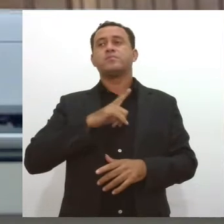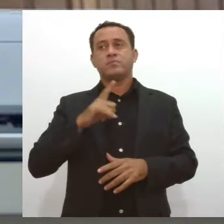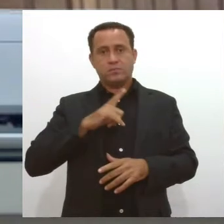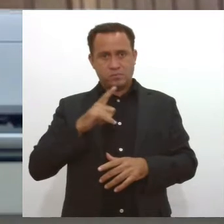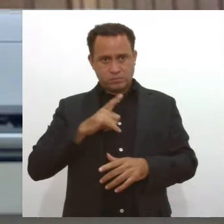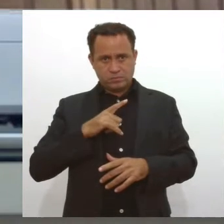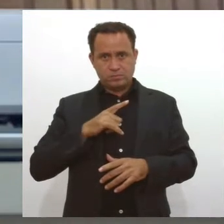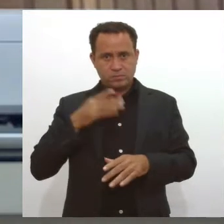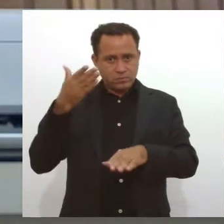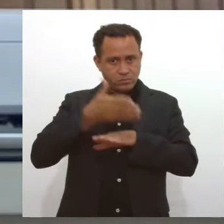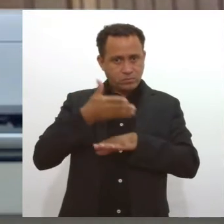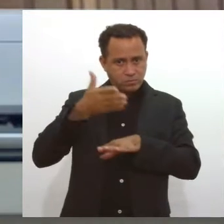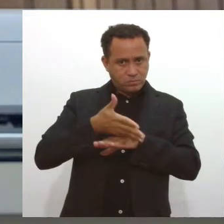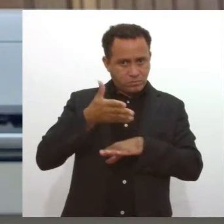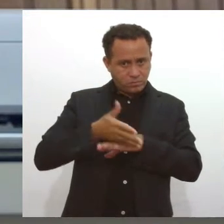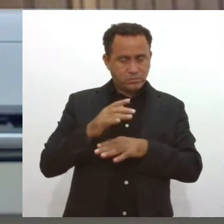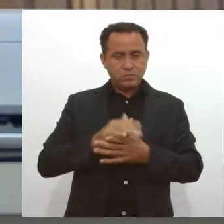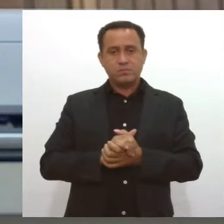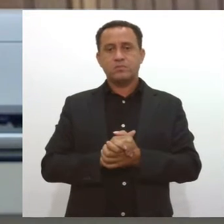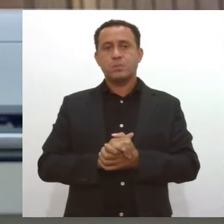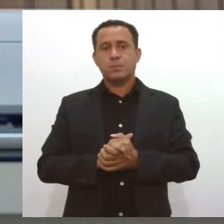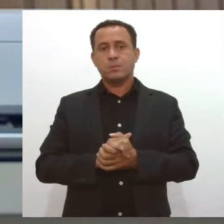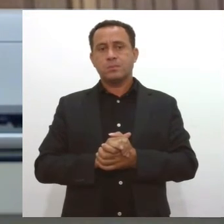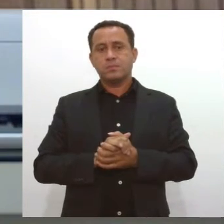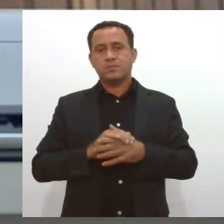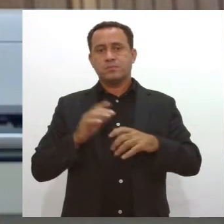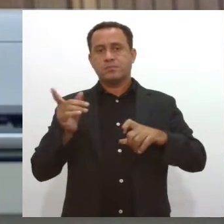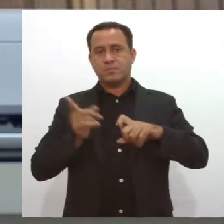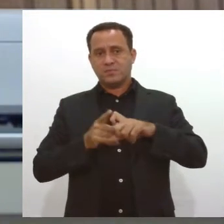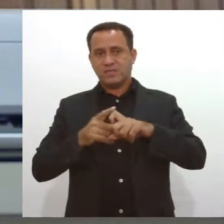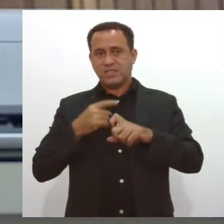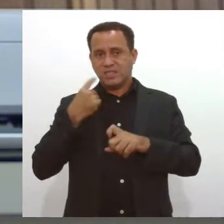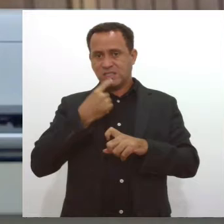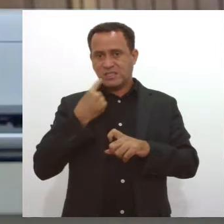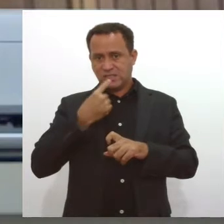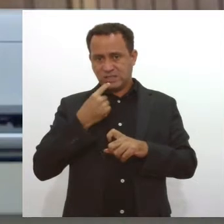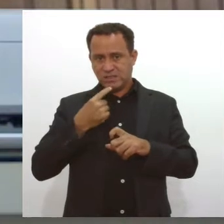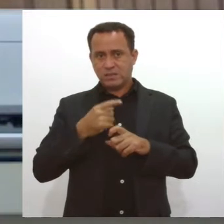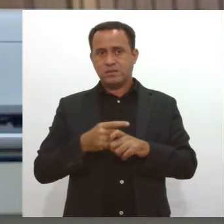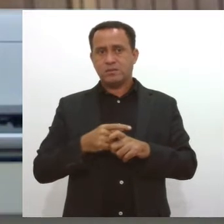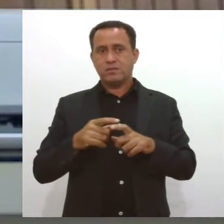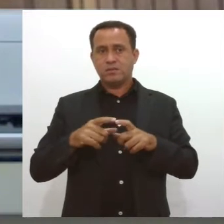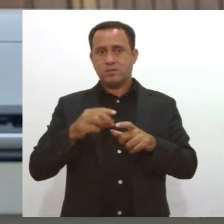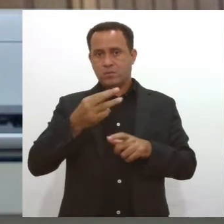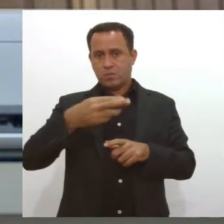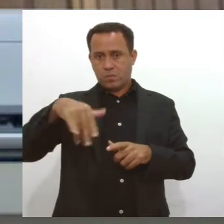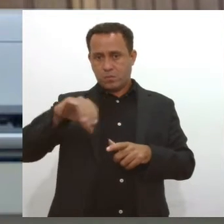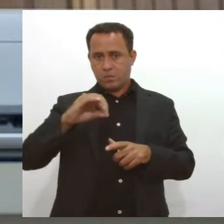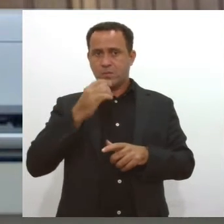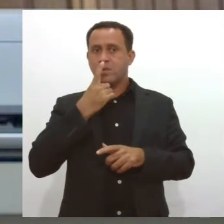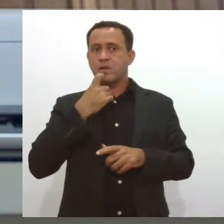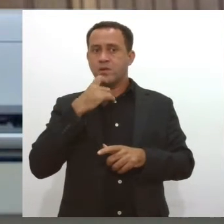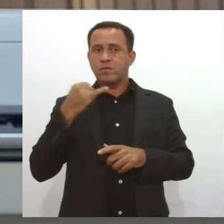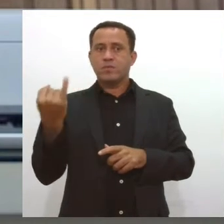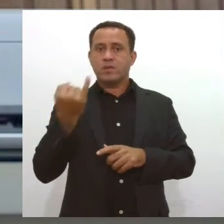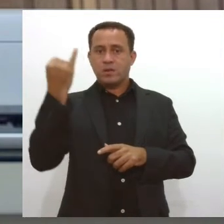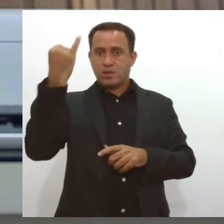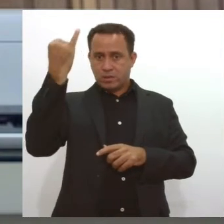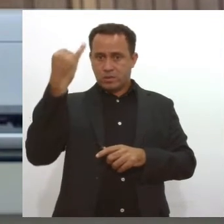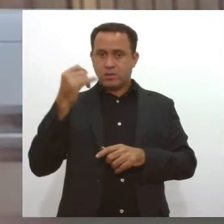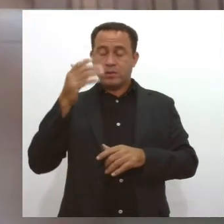frequência nas consultas odontológicas, o maio vermelho, ele traz justamente a importância do